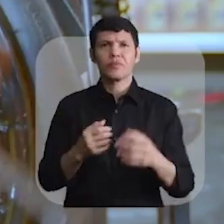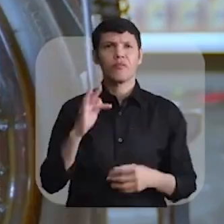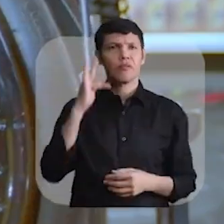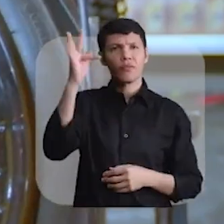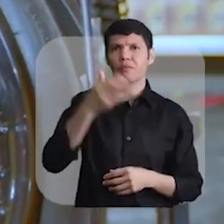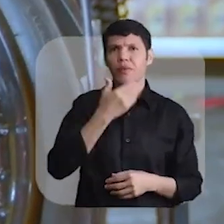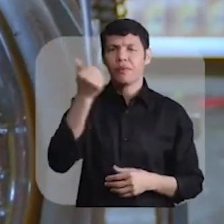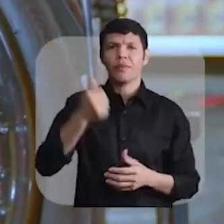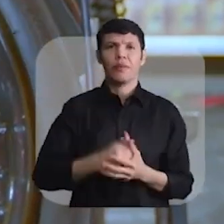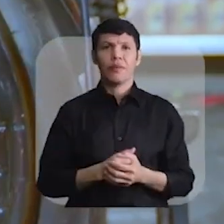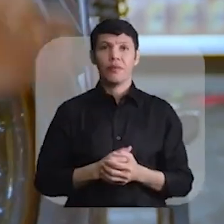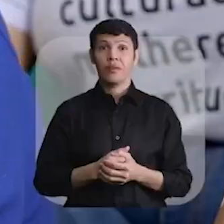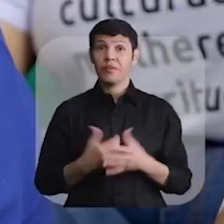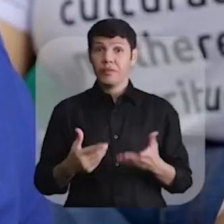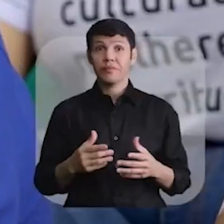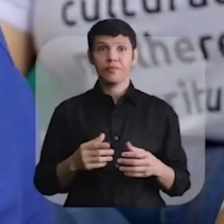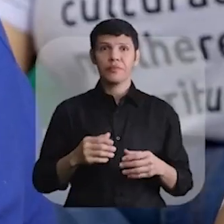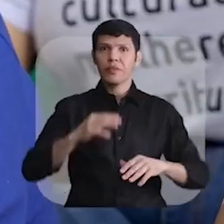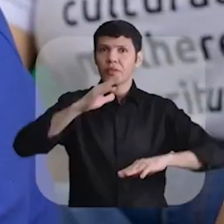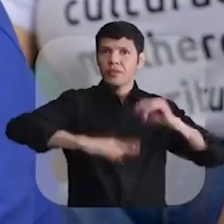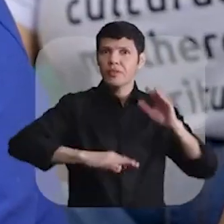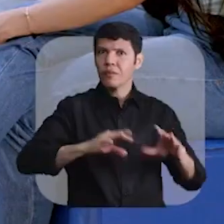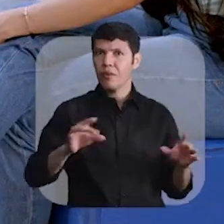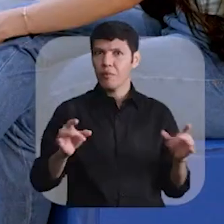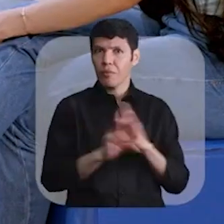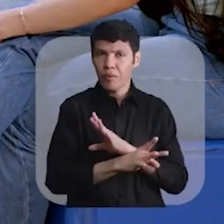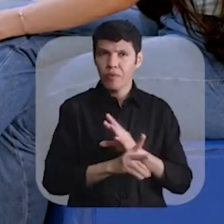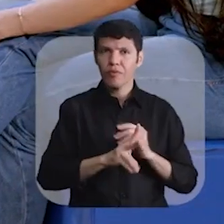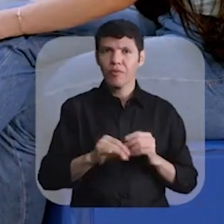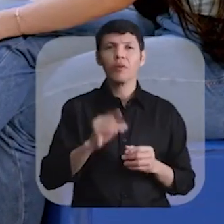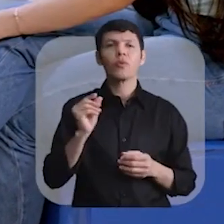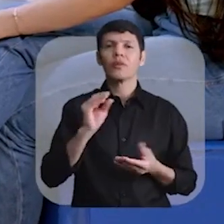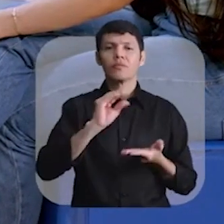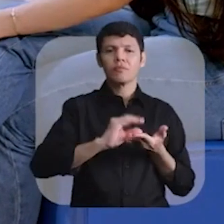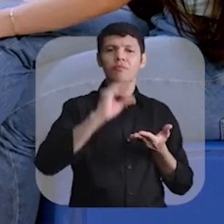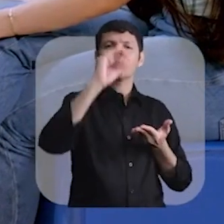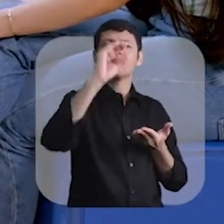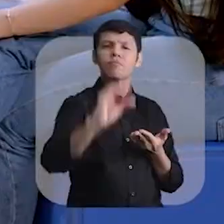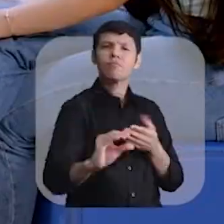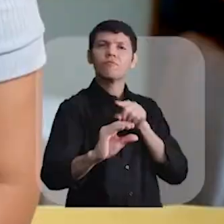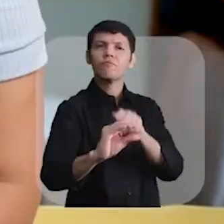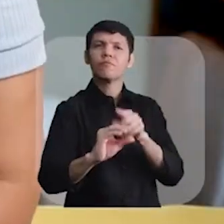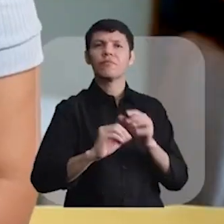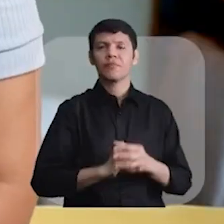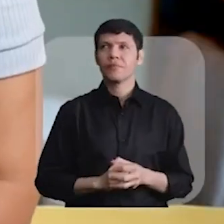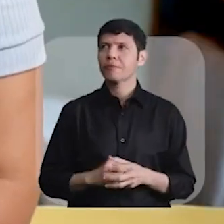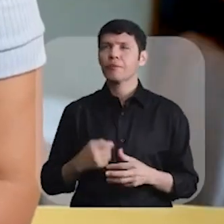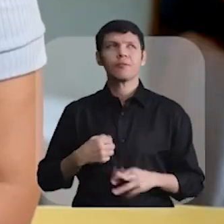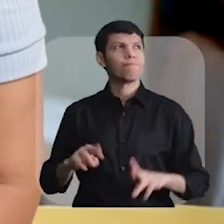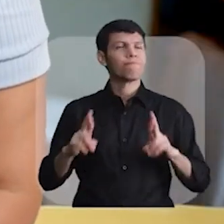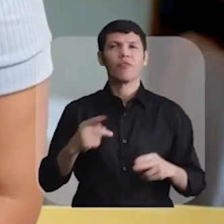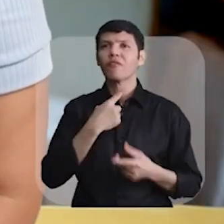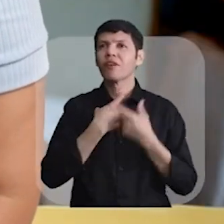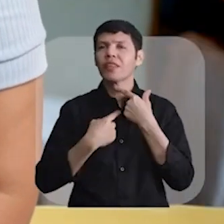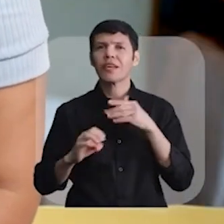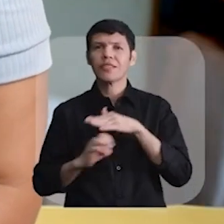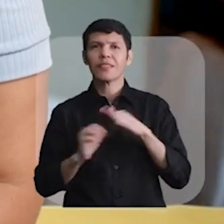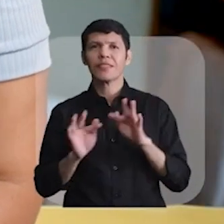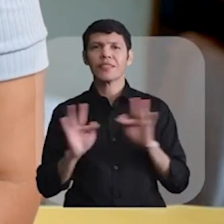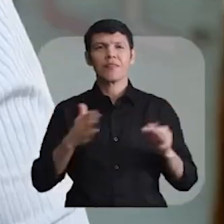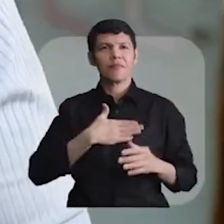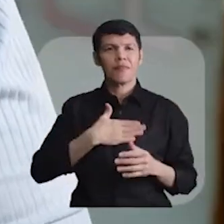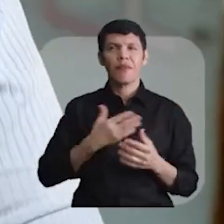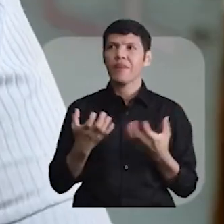para o futuro. E quando ganharem essa profissão, nós vamos financiá-lo. O meu desejo é montar o meu próprio